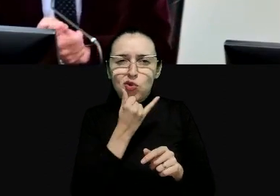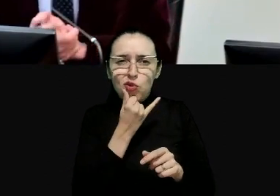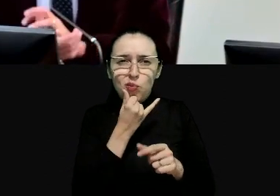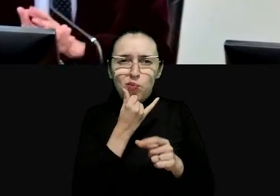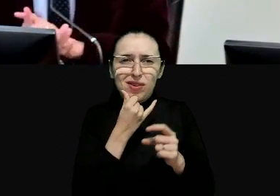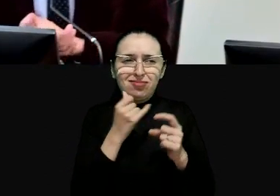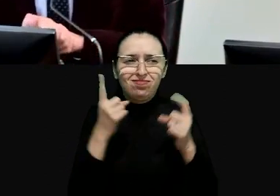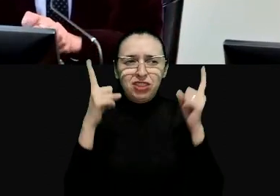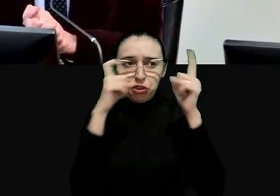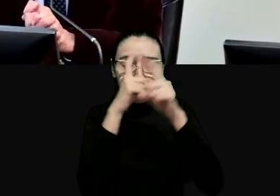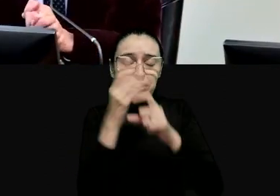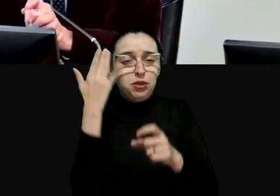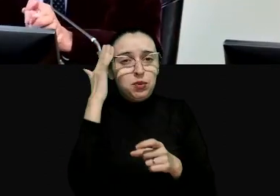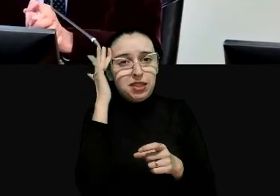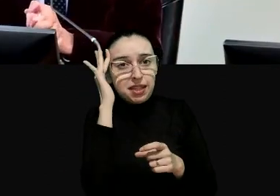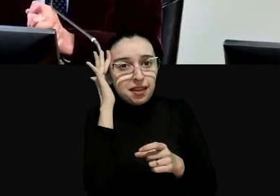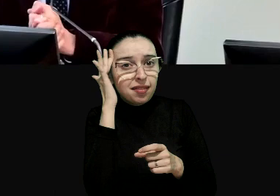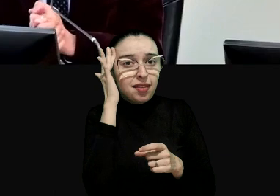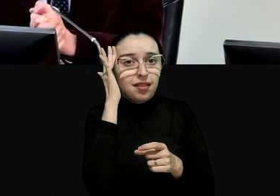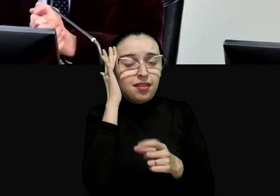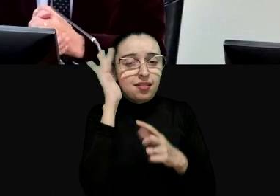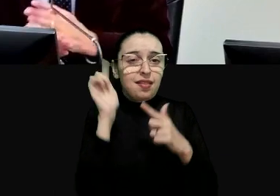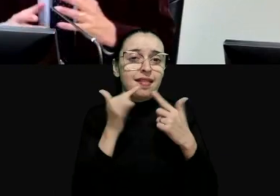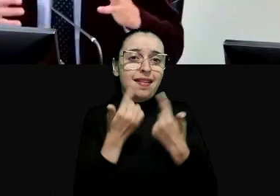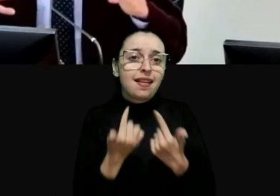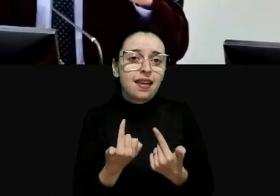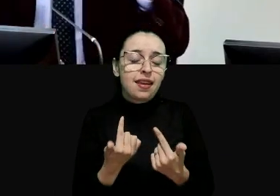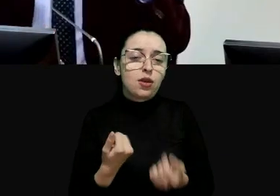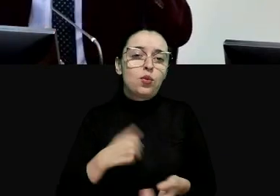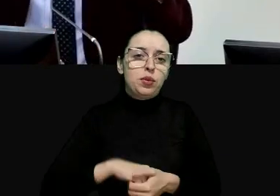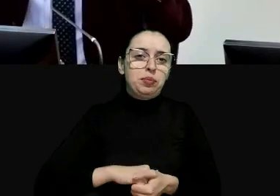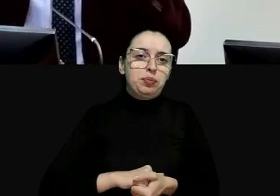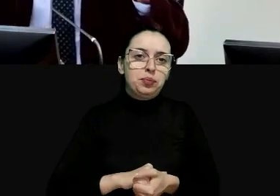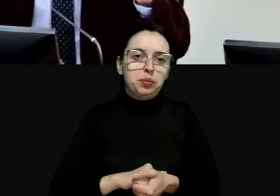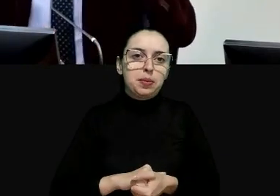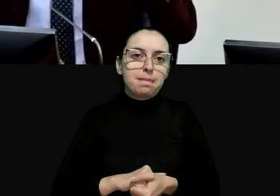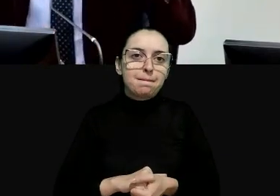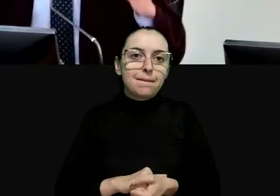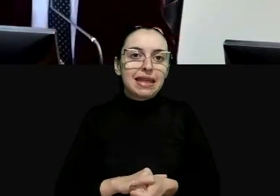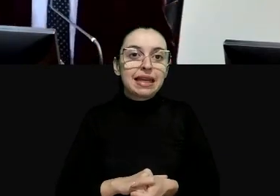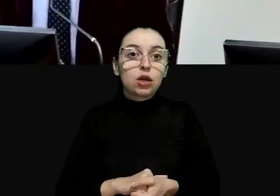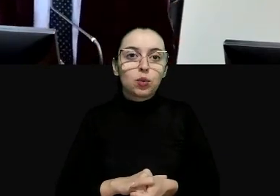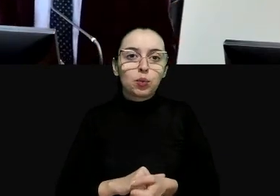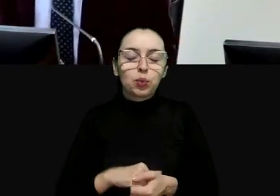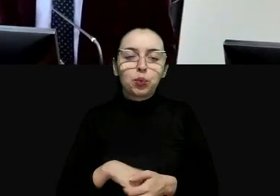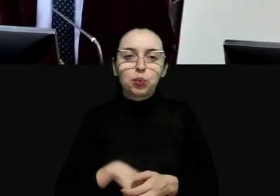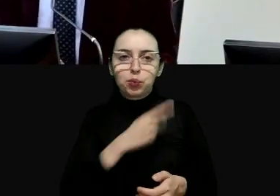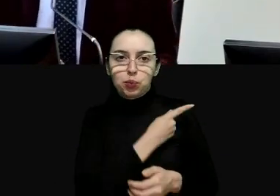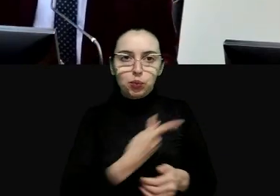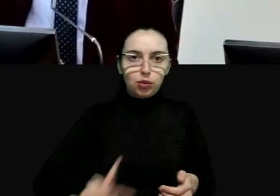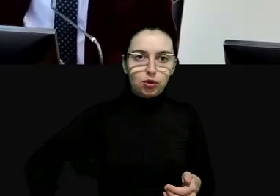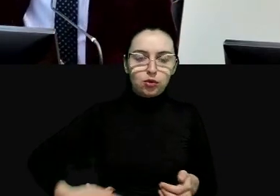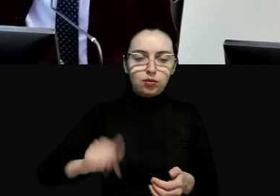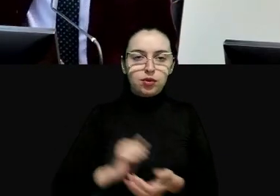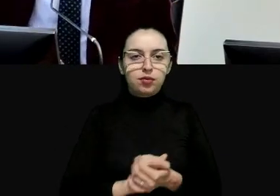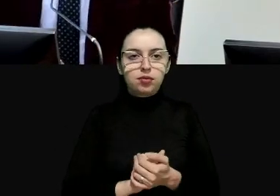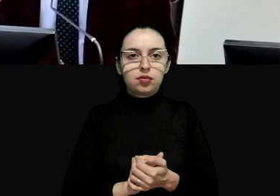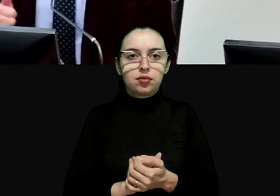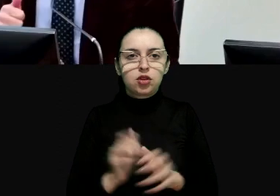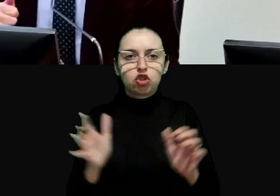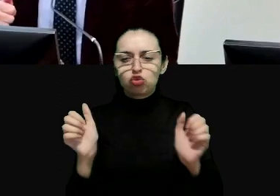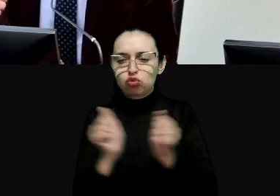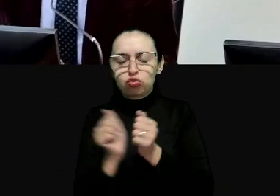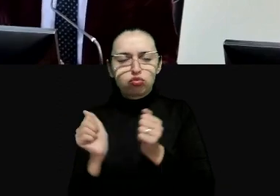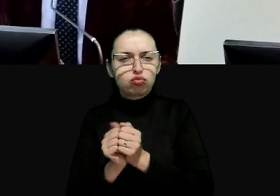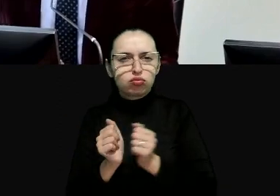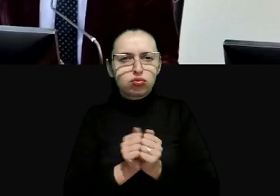paradigma de constituição dos Estados Unidos e é o estatuto do poder público no congresso